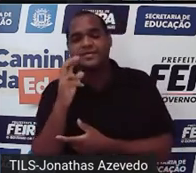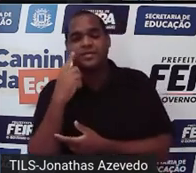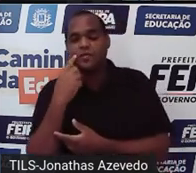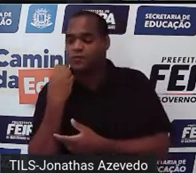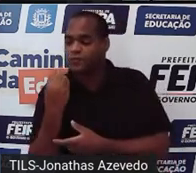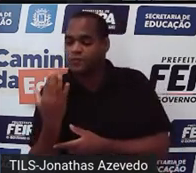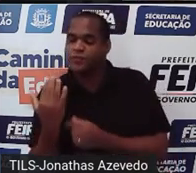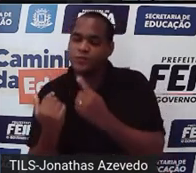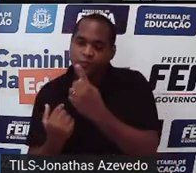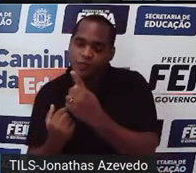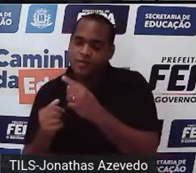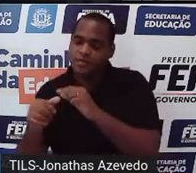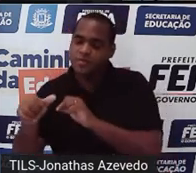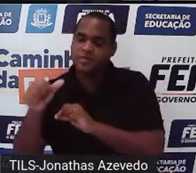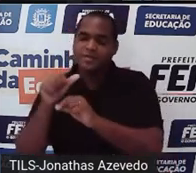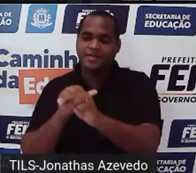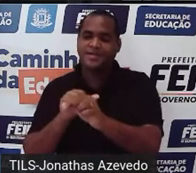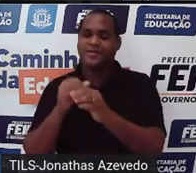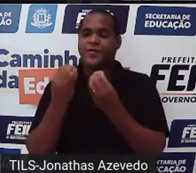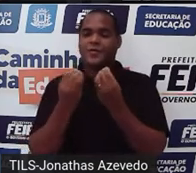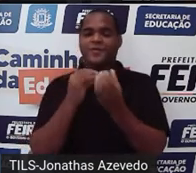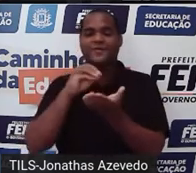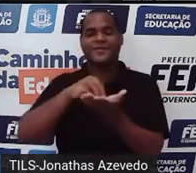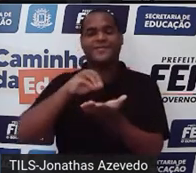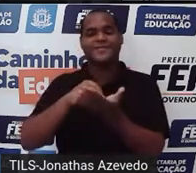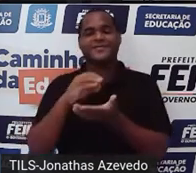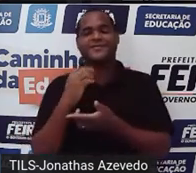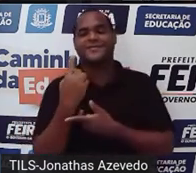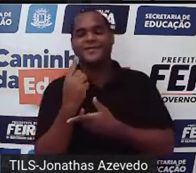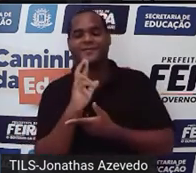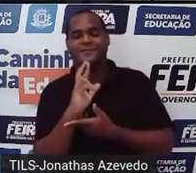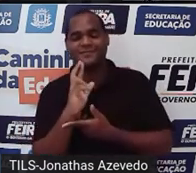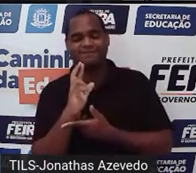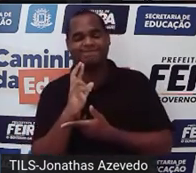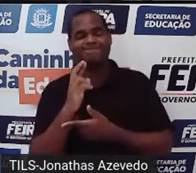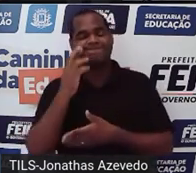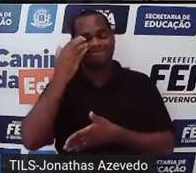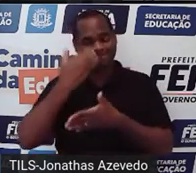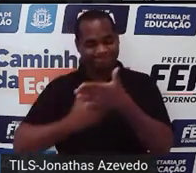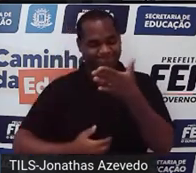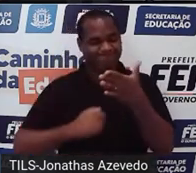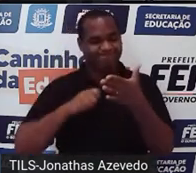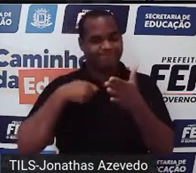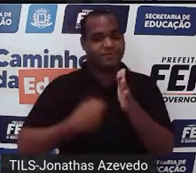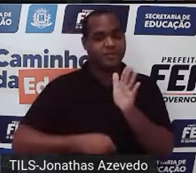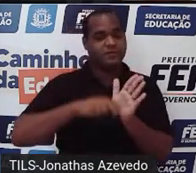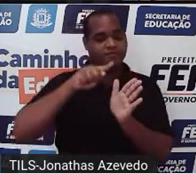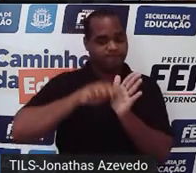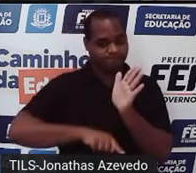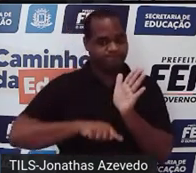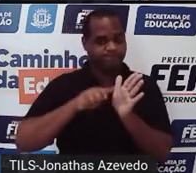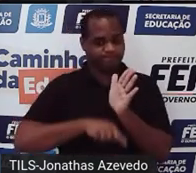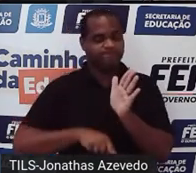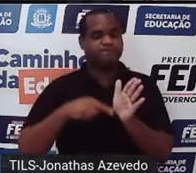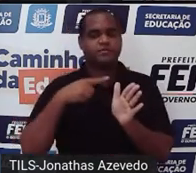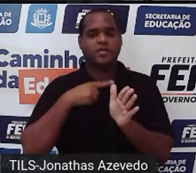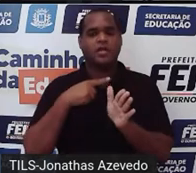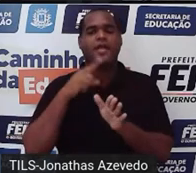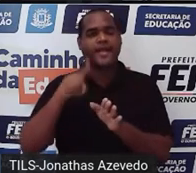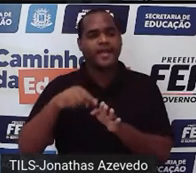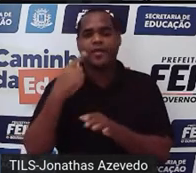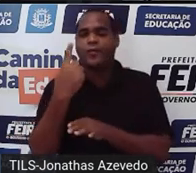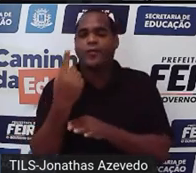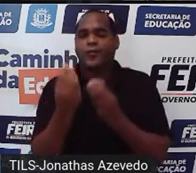1 que você tem, só que você fica devendo 1. Devendo é uma coisa ruim, é uma coisa negativa. Por isso que o 1 fica